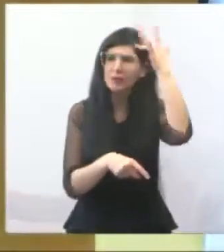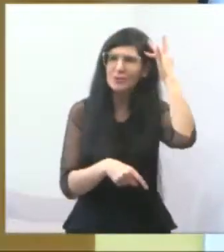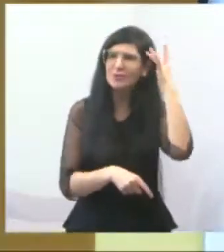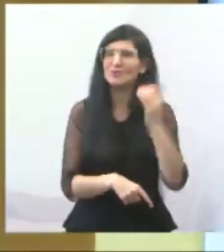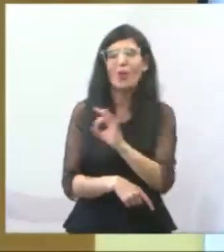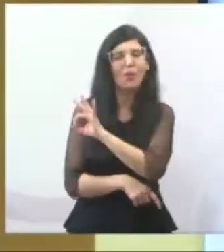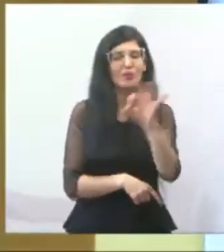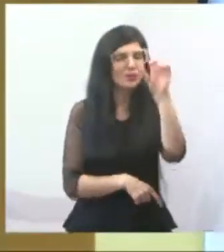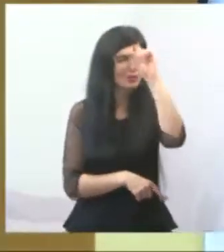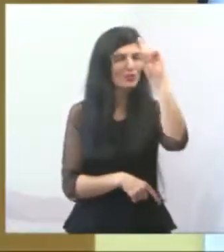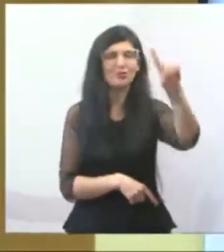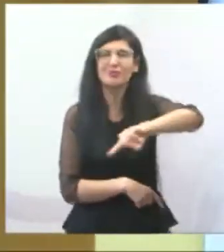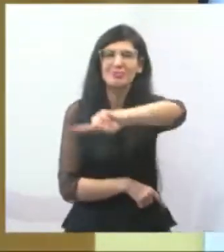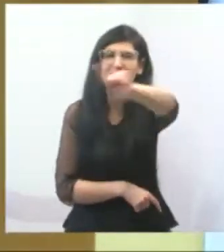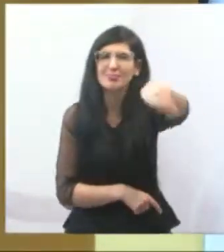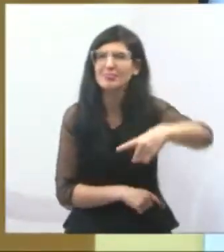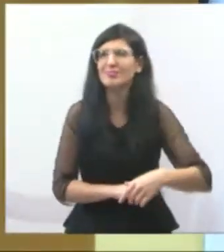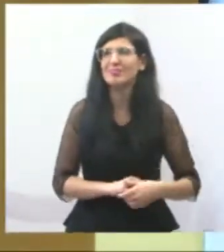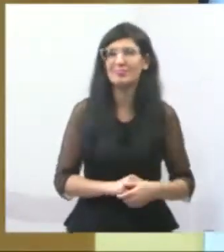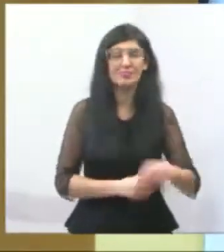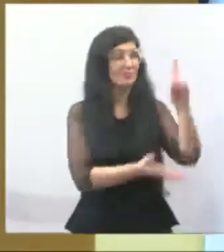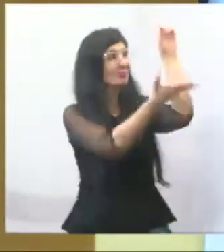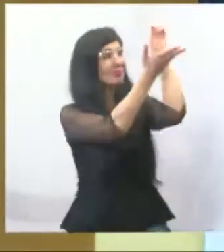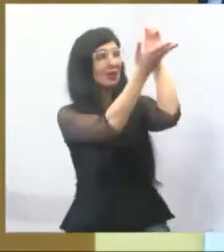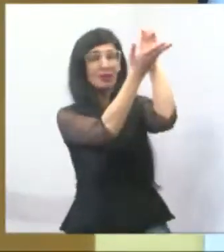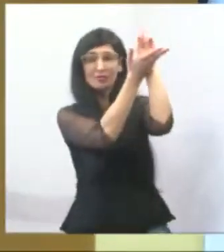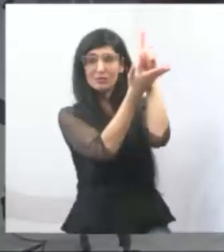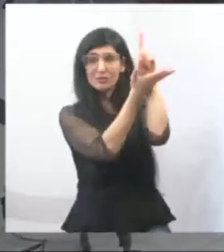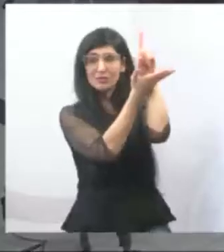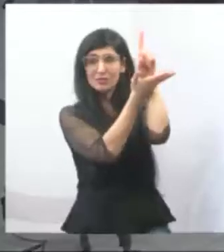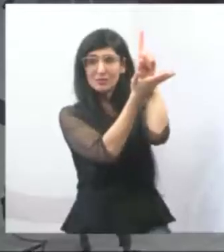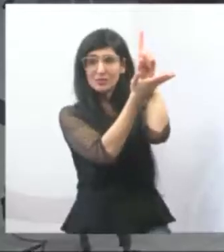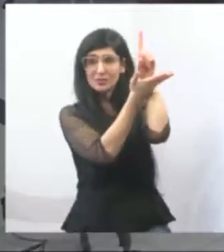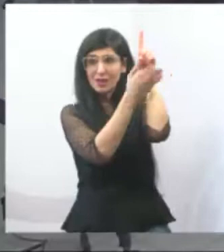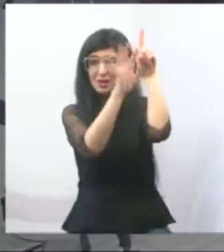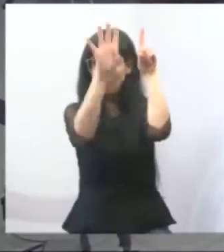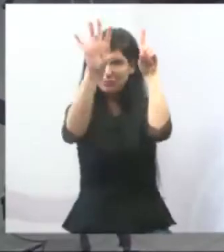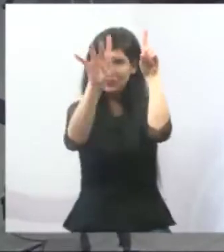ótimo dia para vocês, e fiquem com Deus. Obrigado.